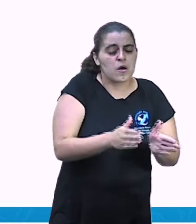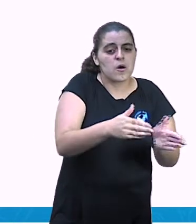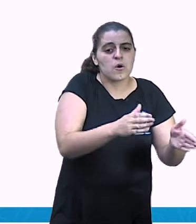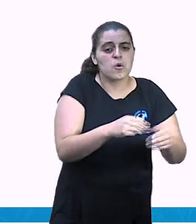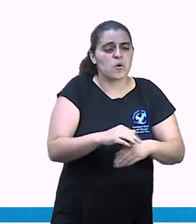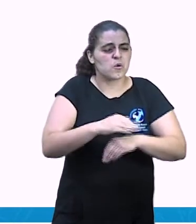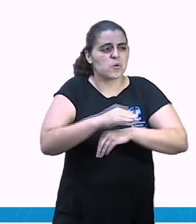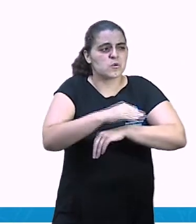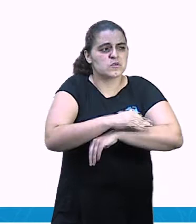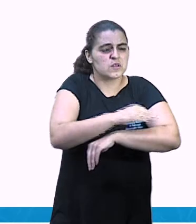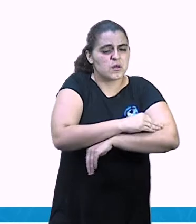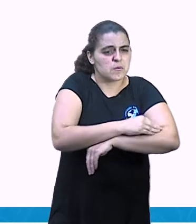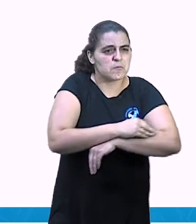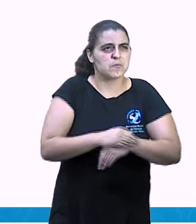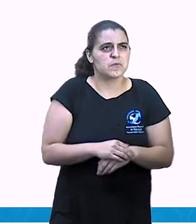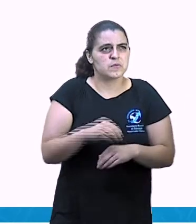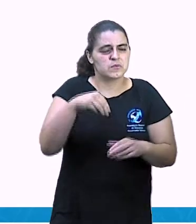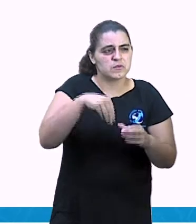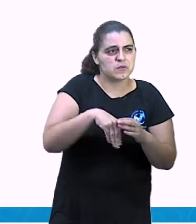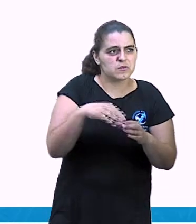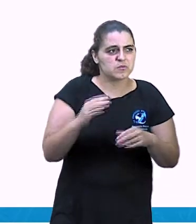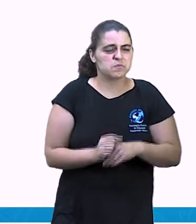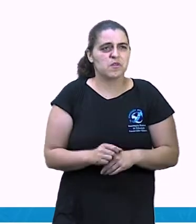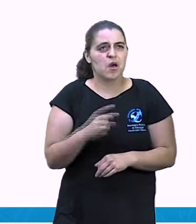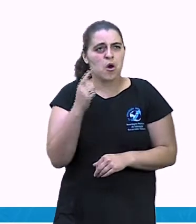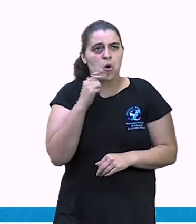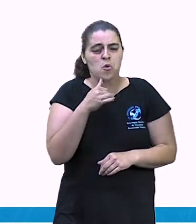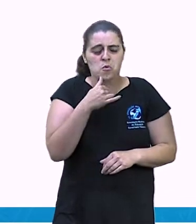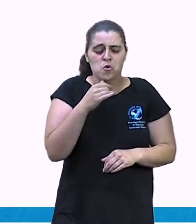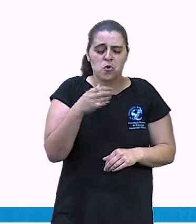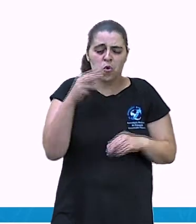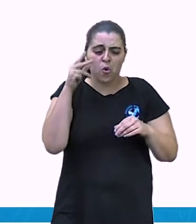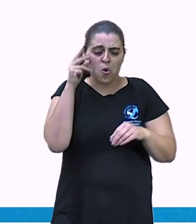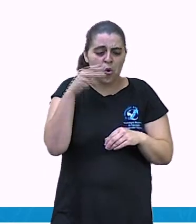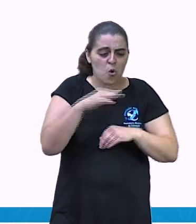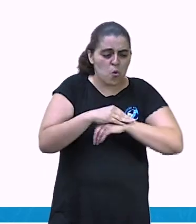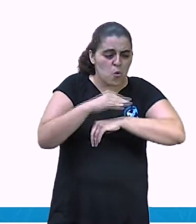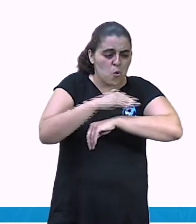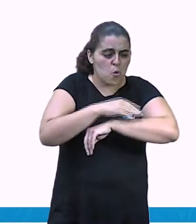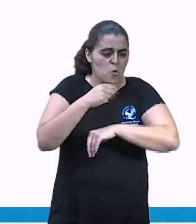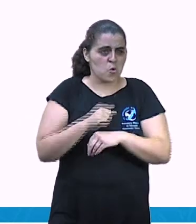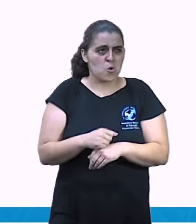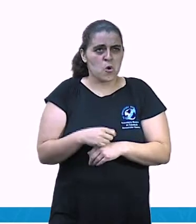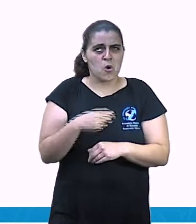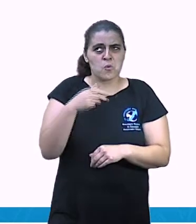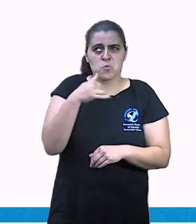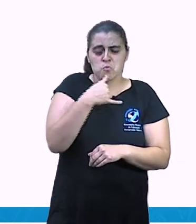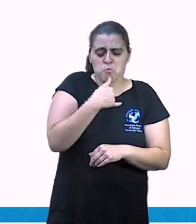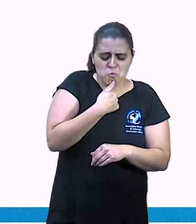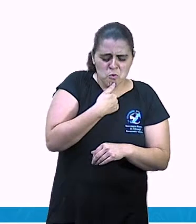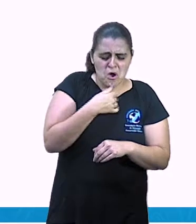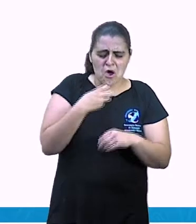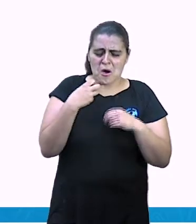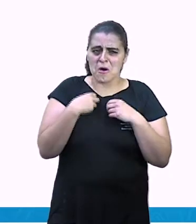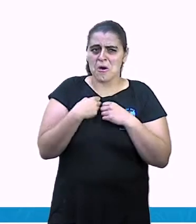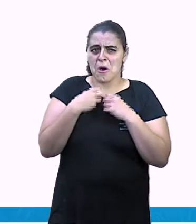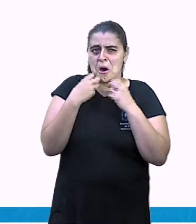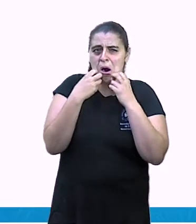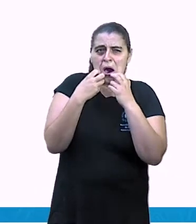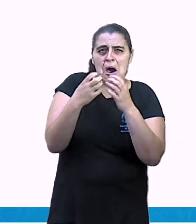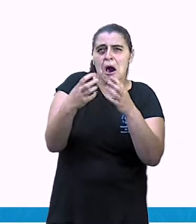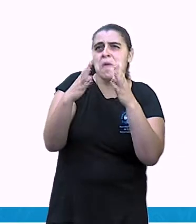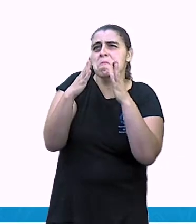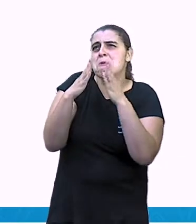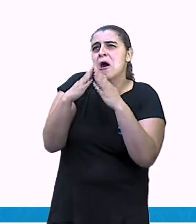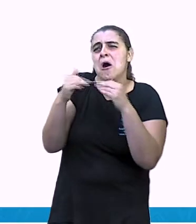Aí, o sapo ficou triste e começou a pedir com voz de choro. Me bote no fogo,